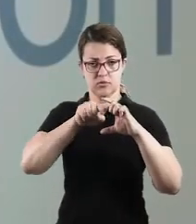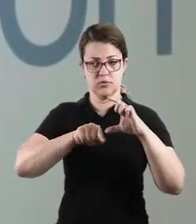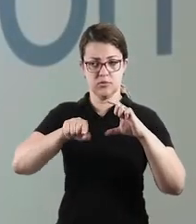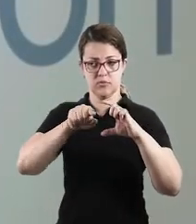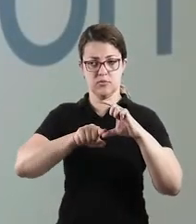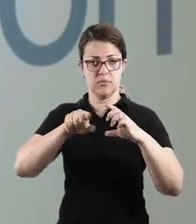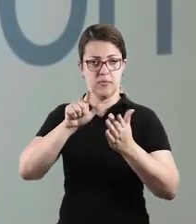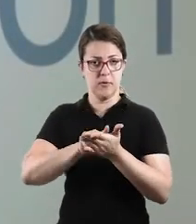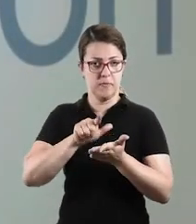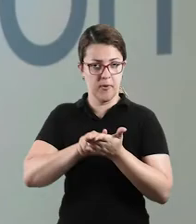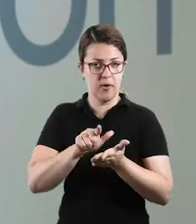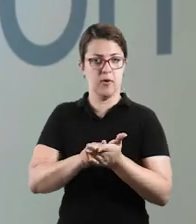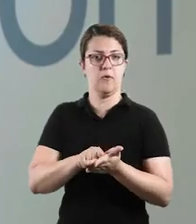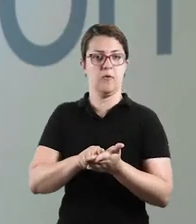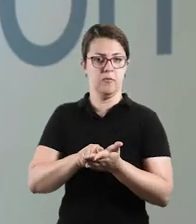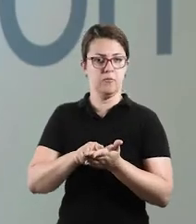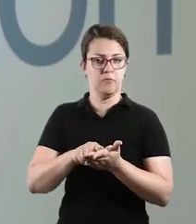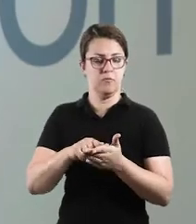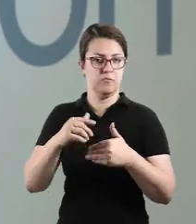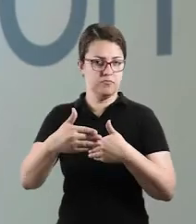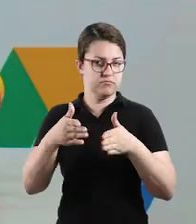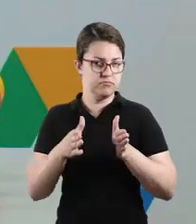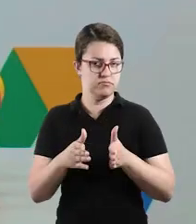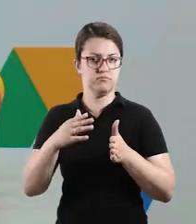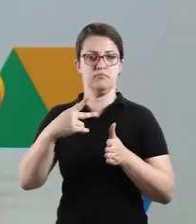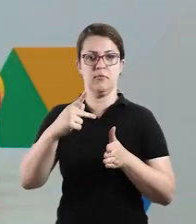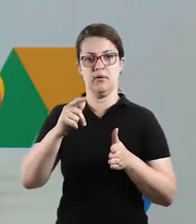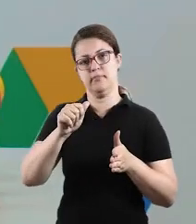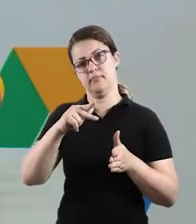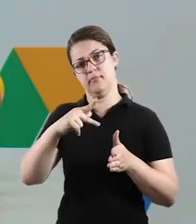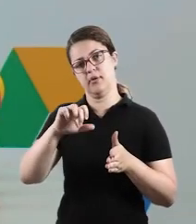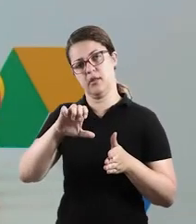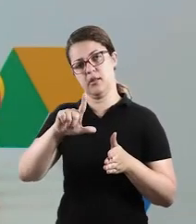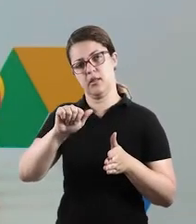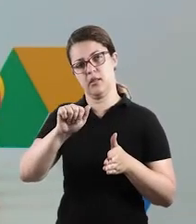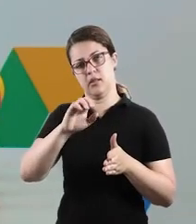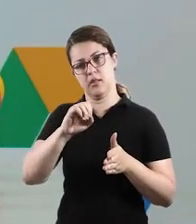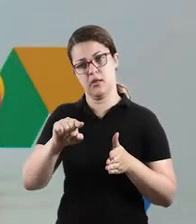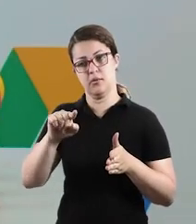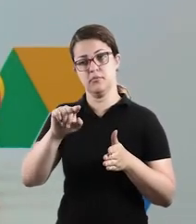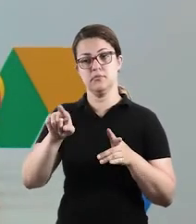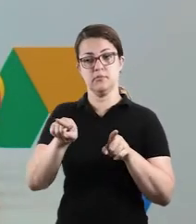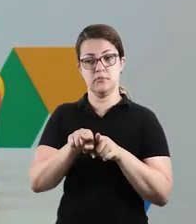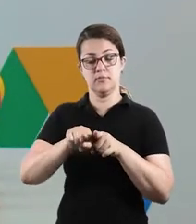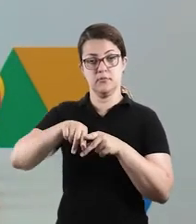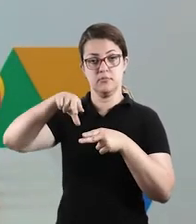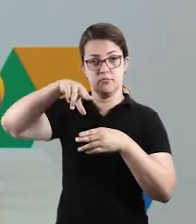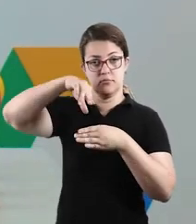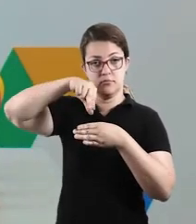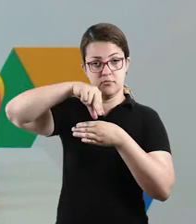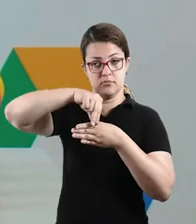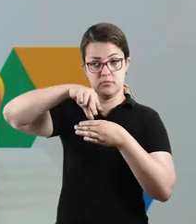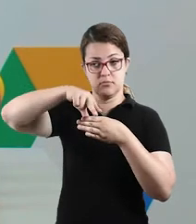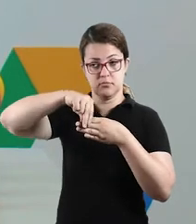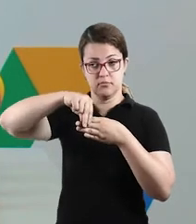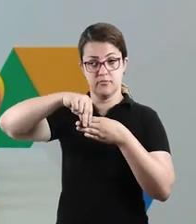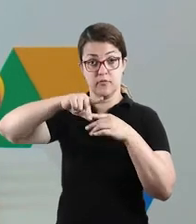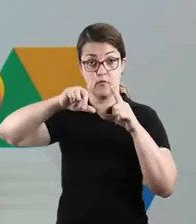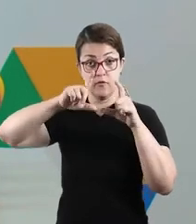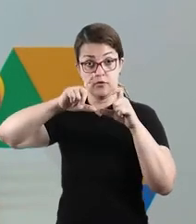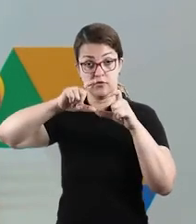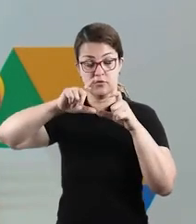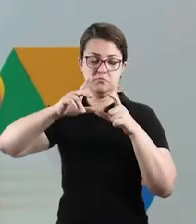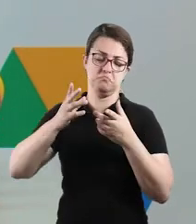feito no papel, papelão, tá? A ideia é reutilizar. E os prendedores também e a